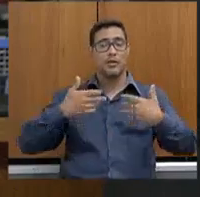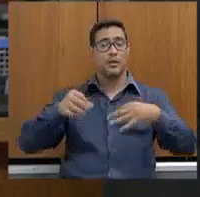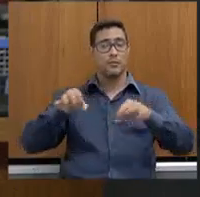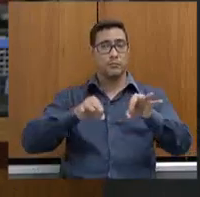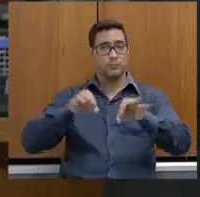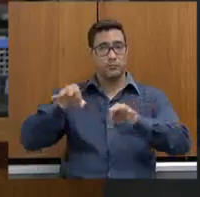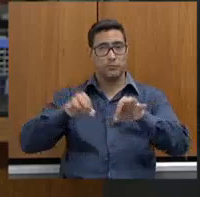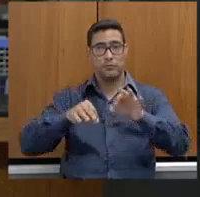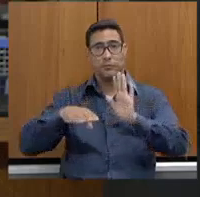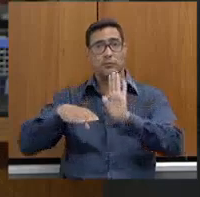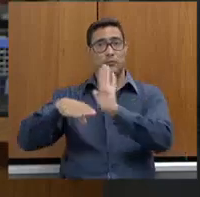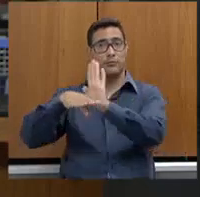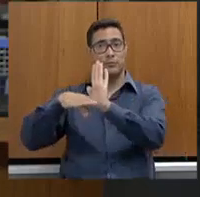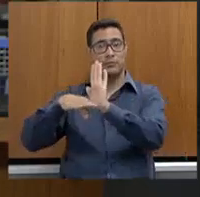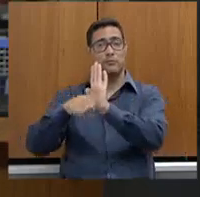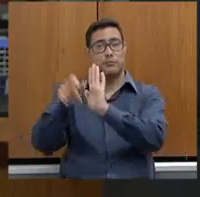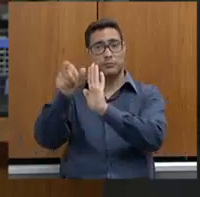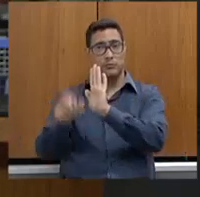socialização,